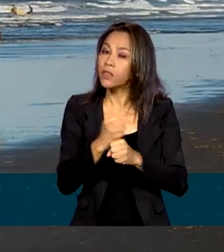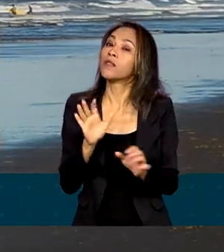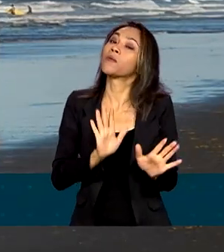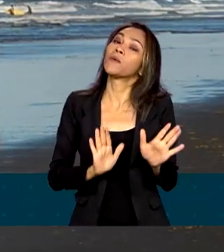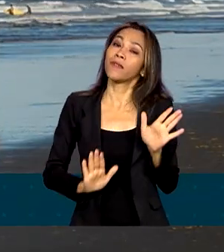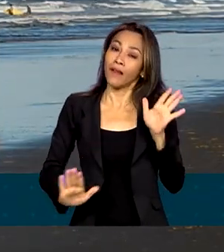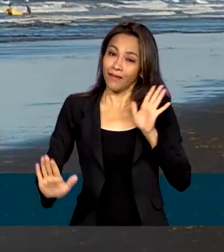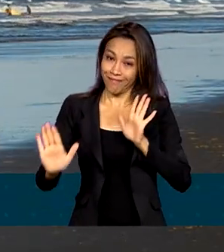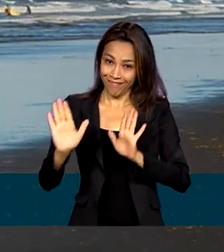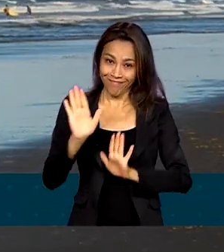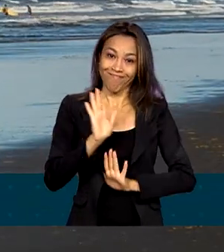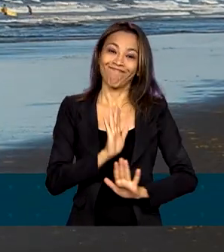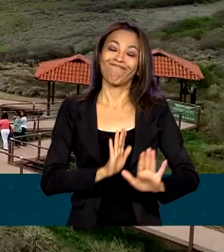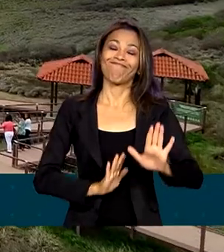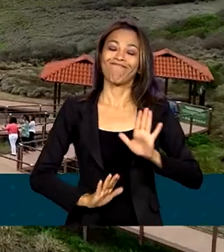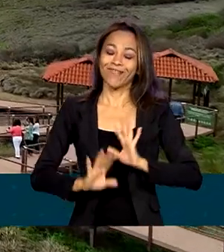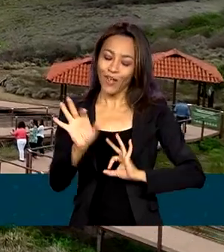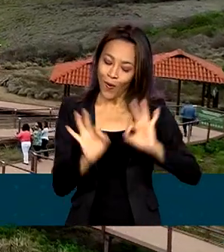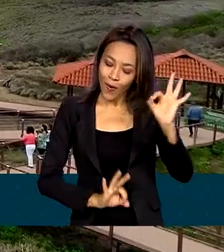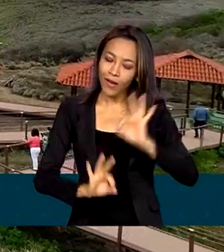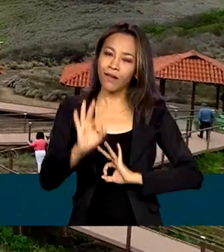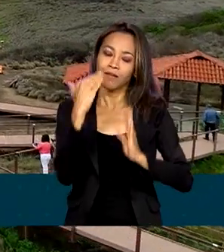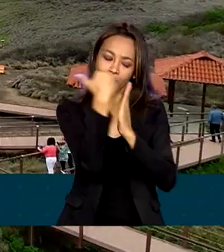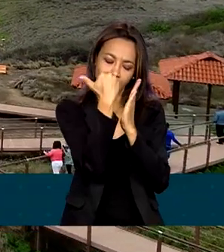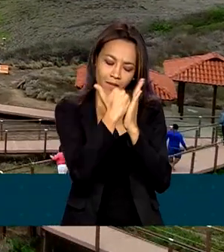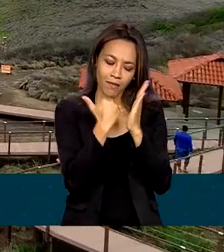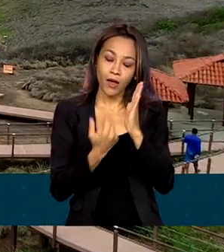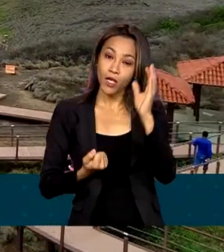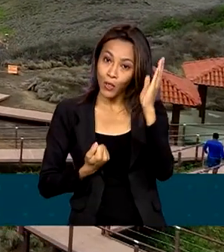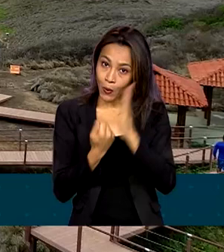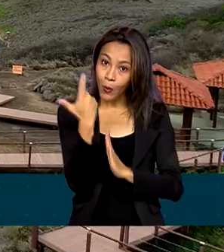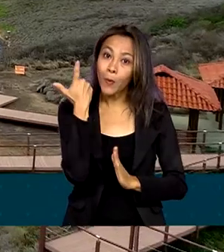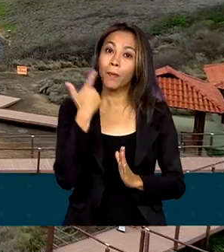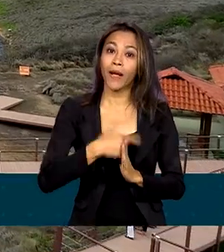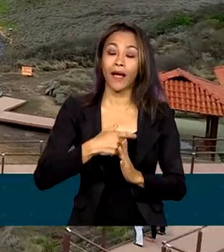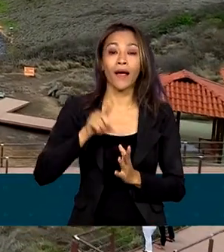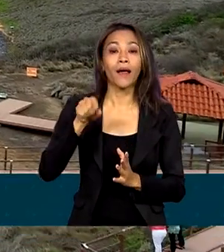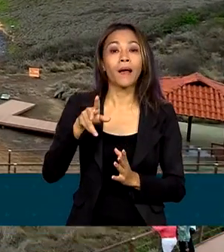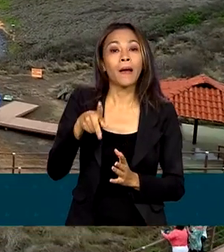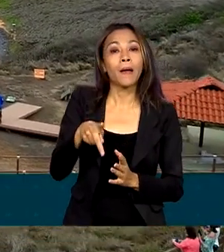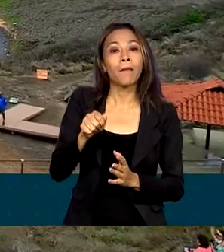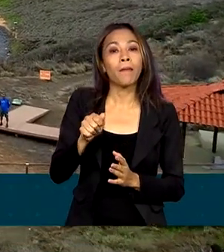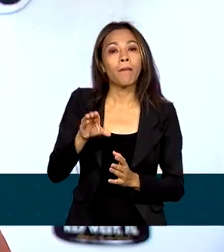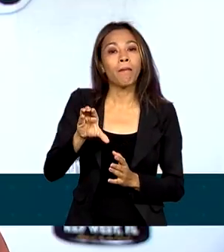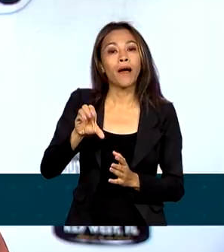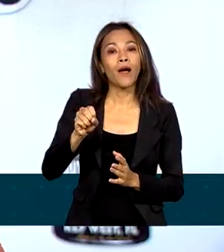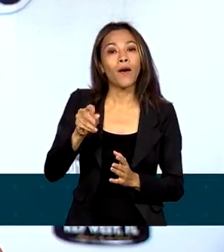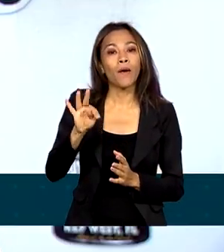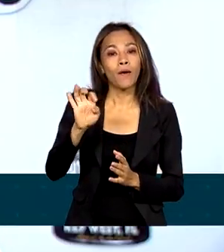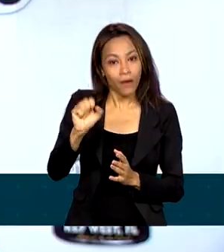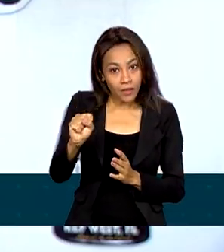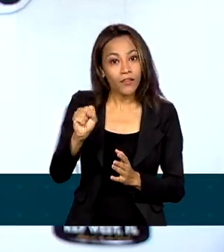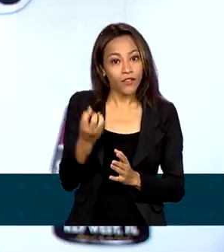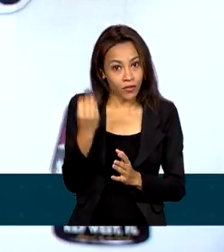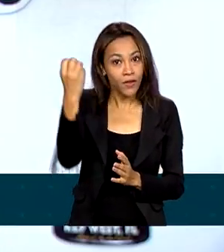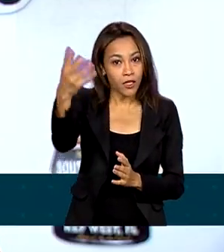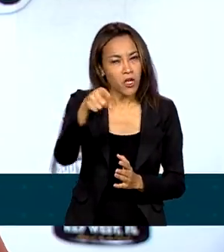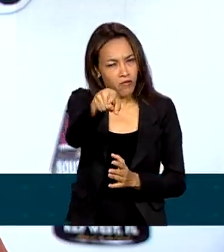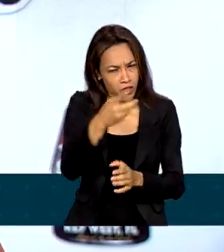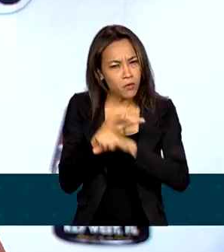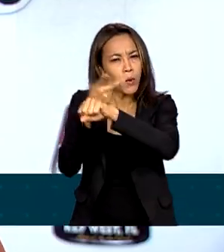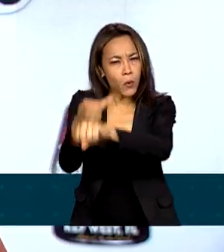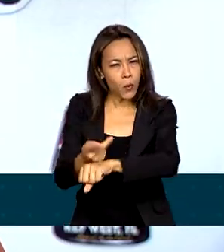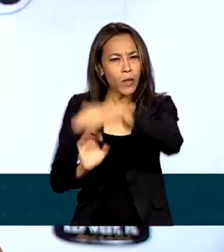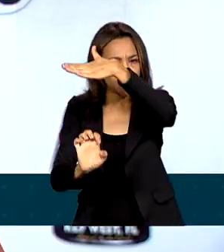é pouco na hora de programar e comprar pacotes de viagens e passagem aéreas. Procurem agências sérias,